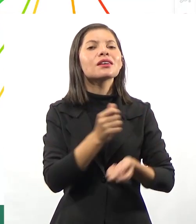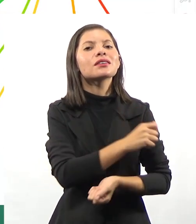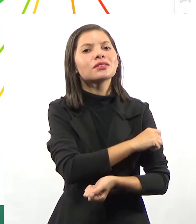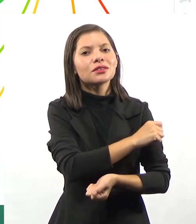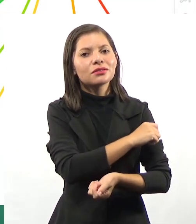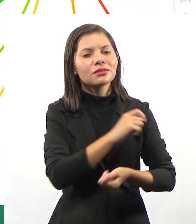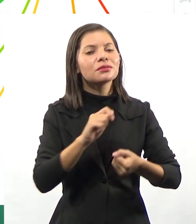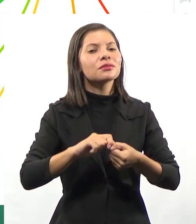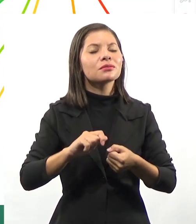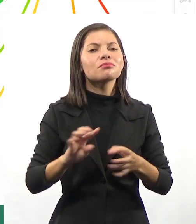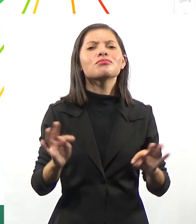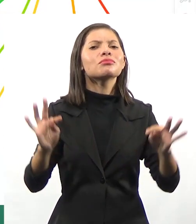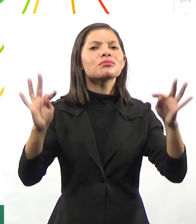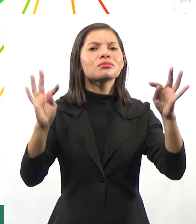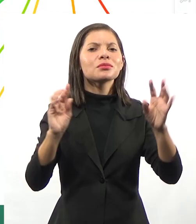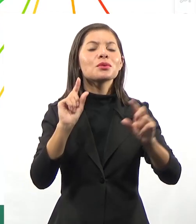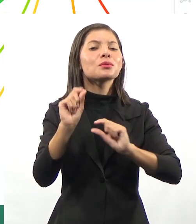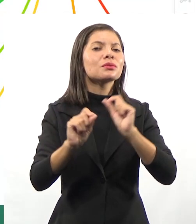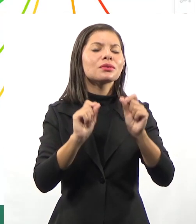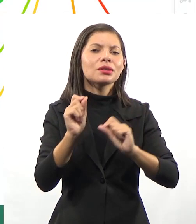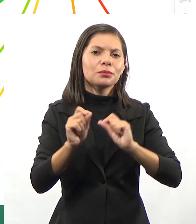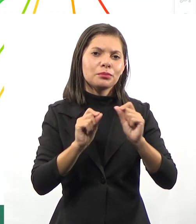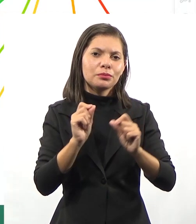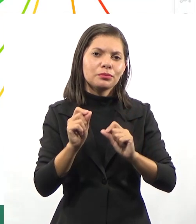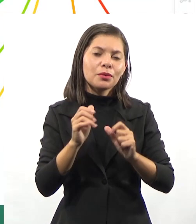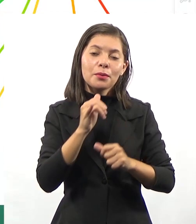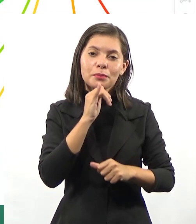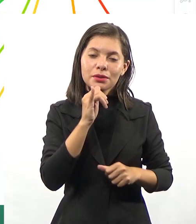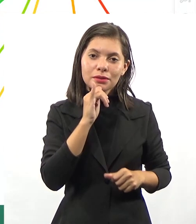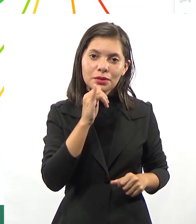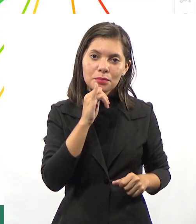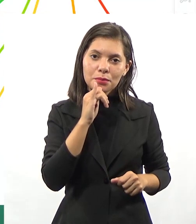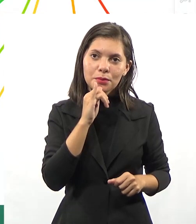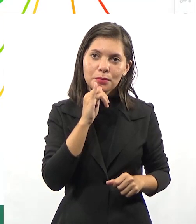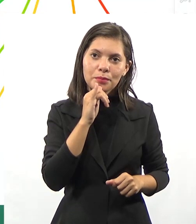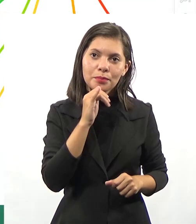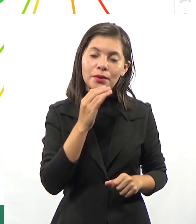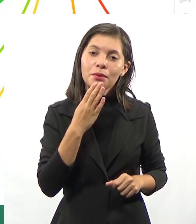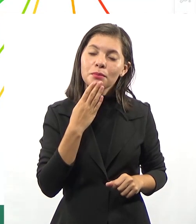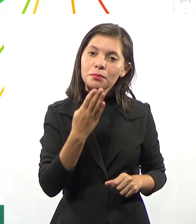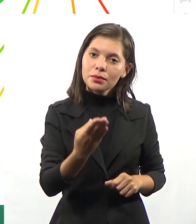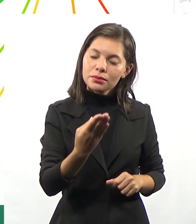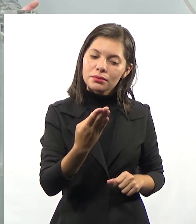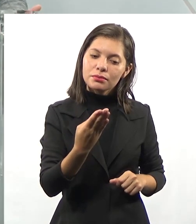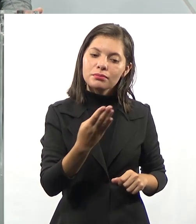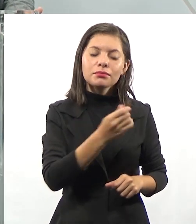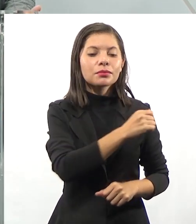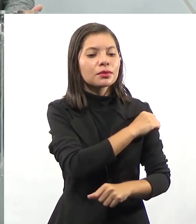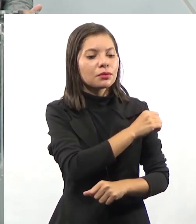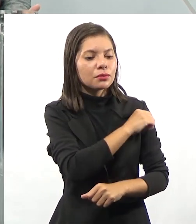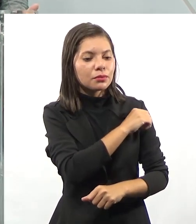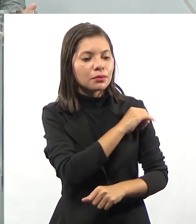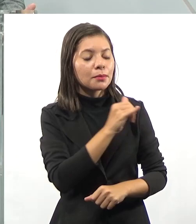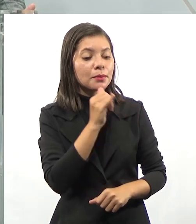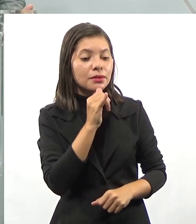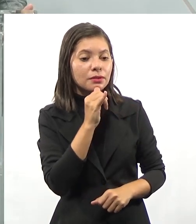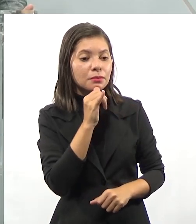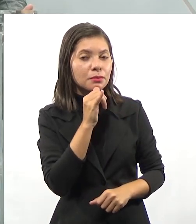quer mesmo que os seus alunos façam com a tecnologia? Por exemplo, se eu pedisse para os meus alunos